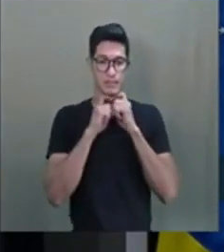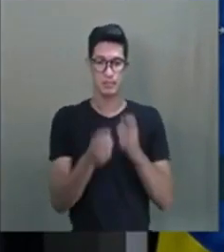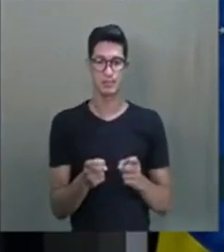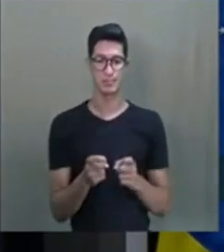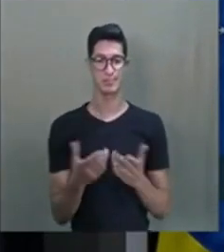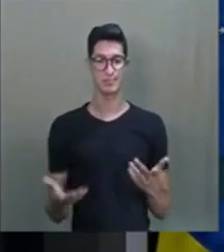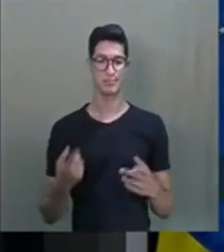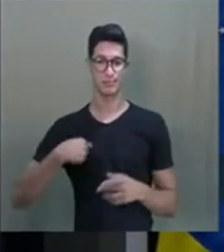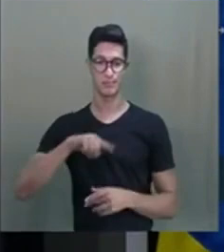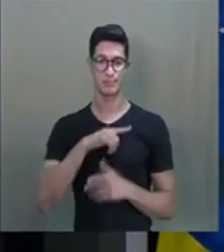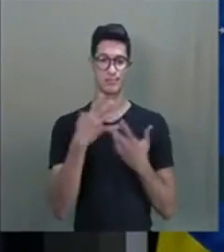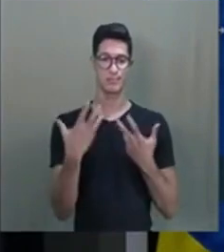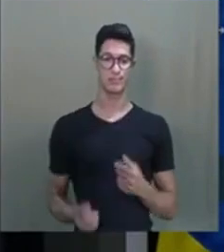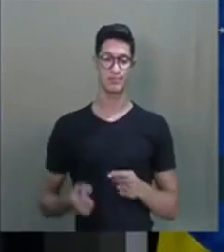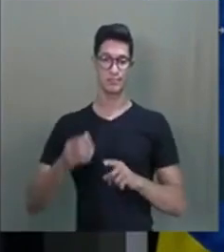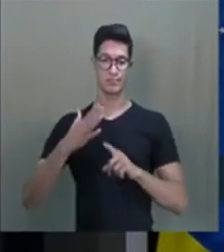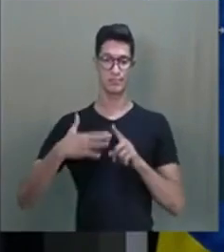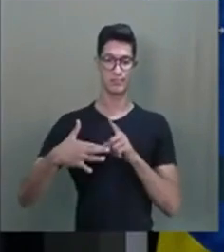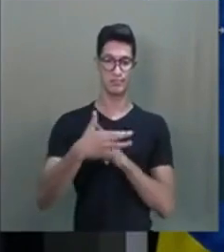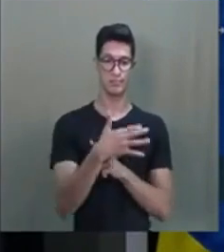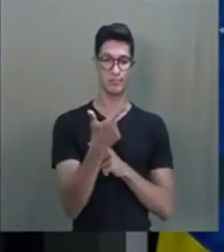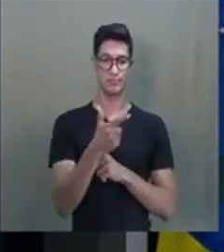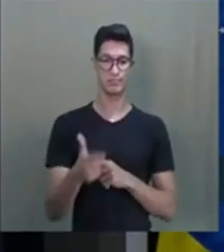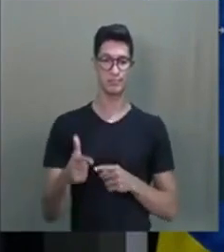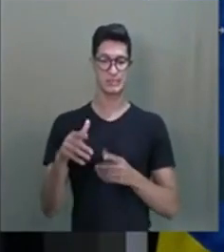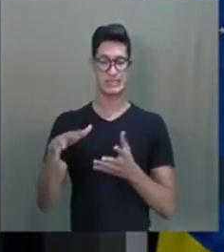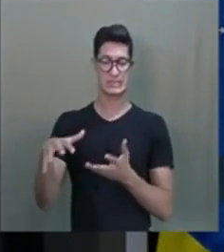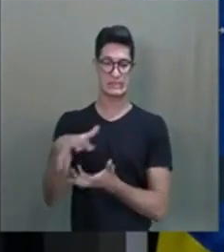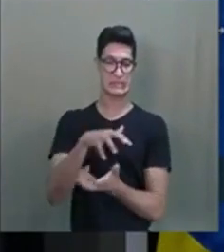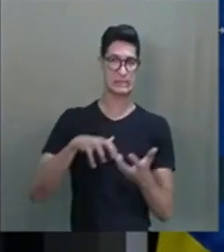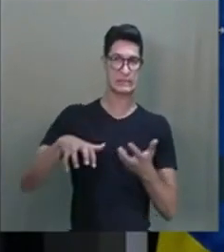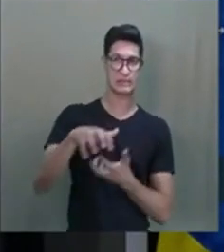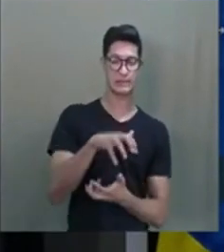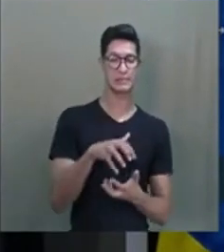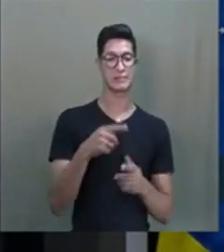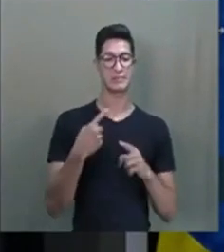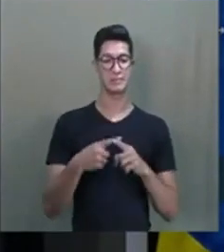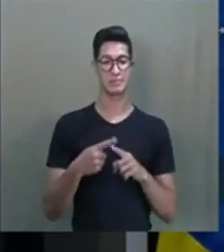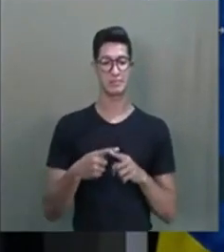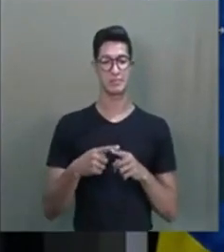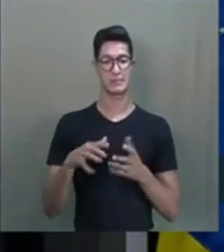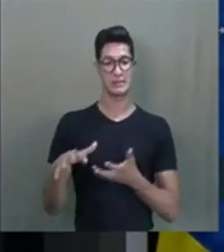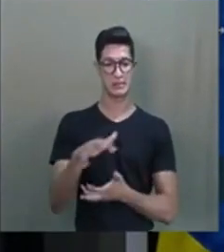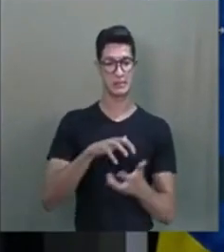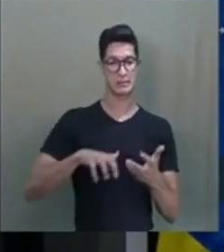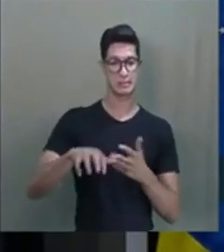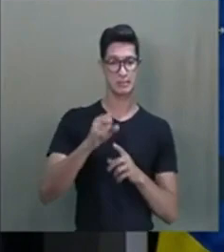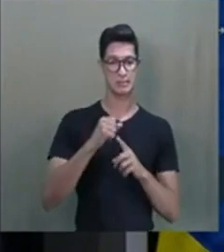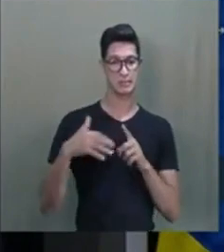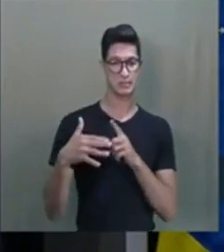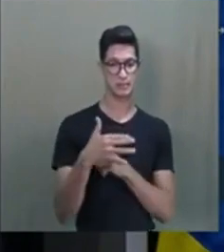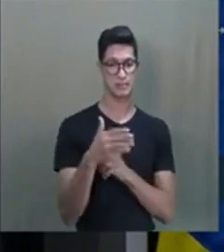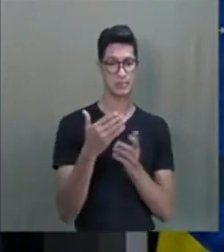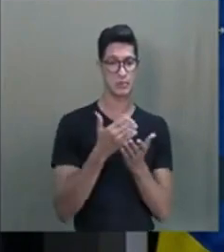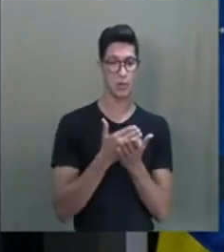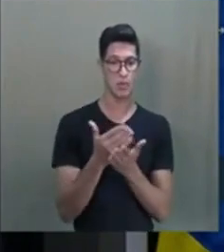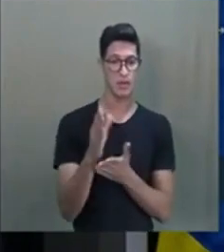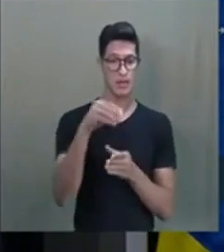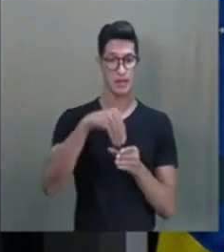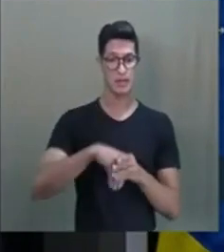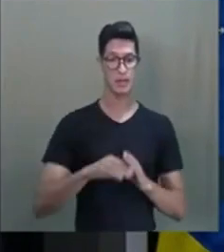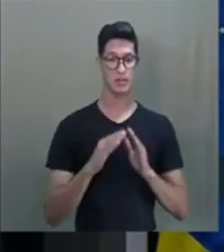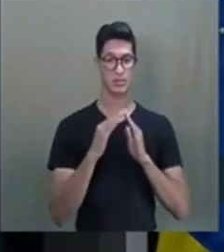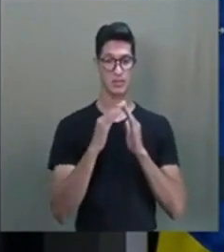então nós vamos para a sociedade sem nenhum emaranhamento. Porque os emaranhamentos sociais começam dentro de casa.